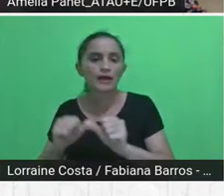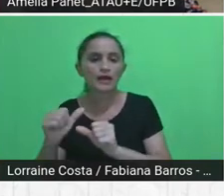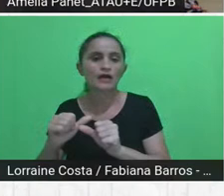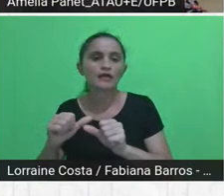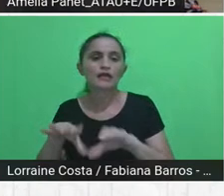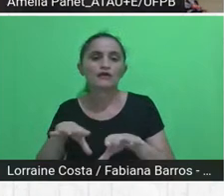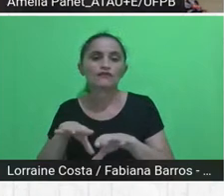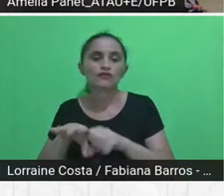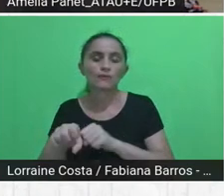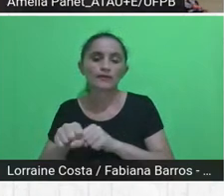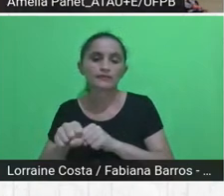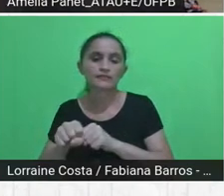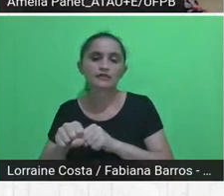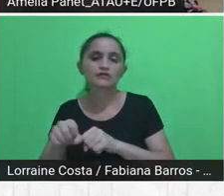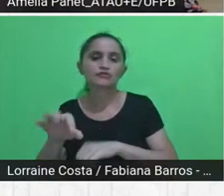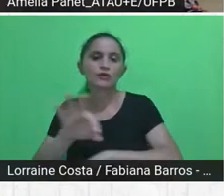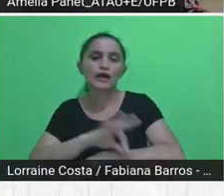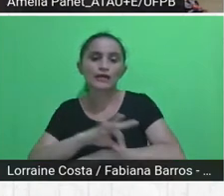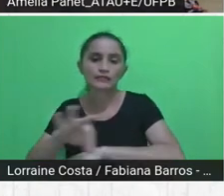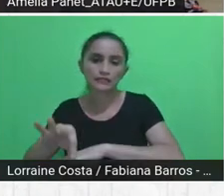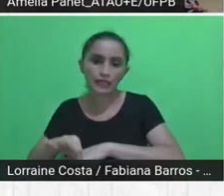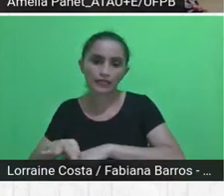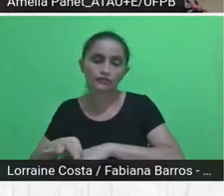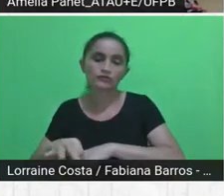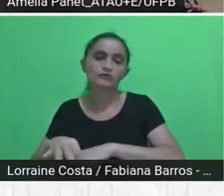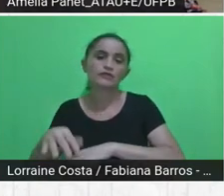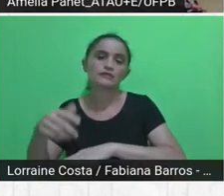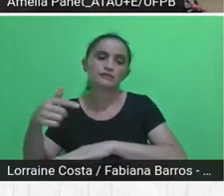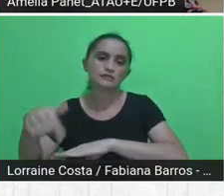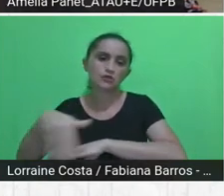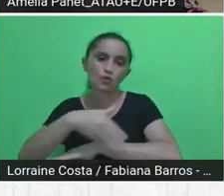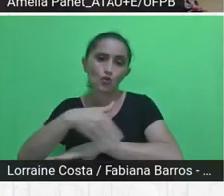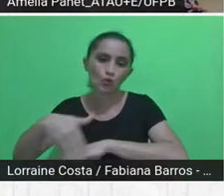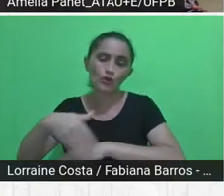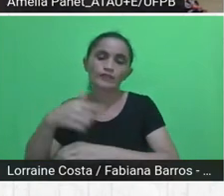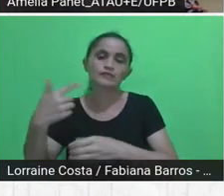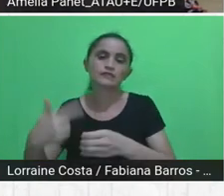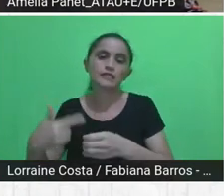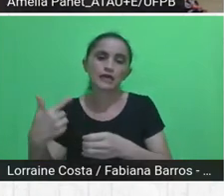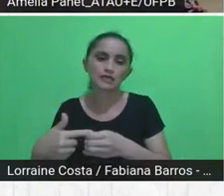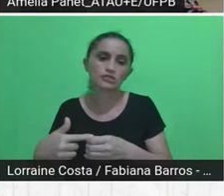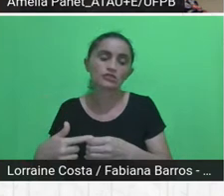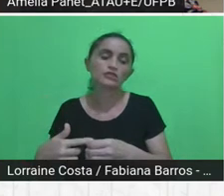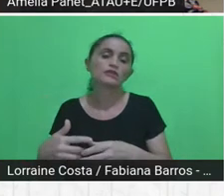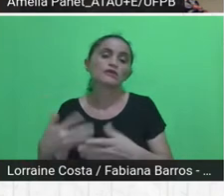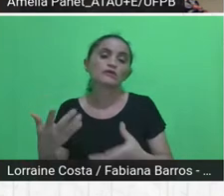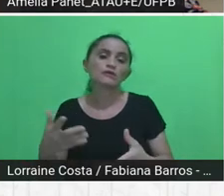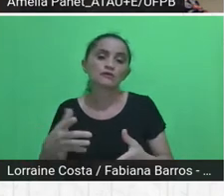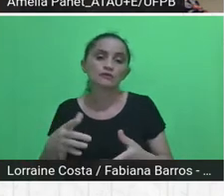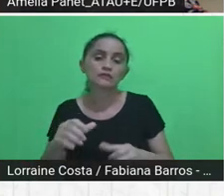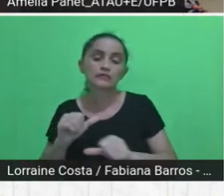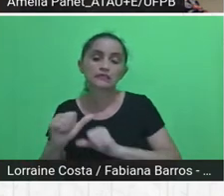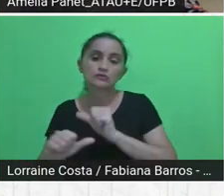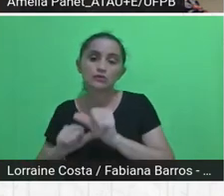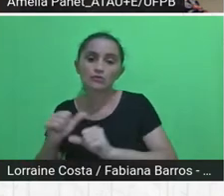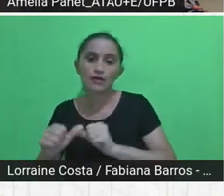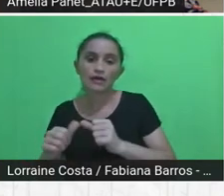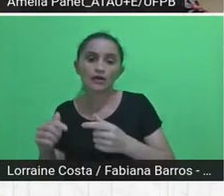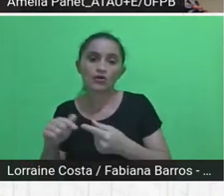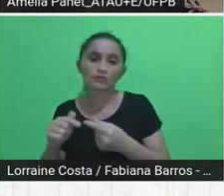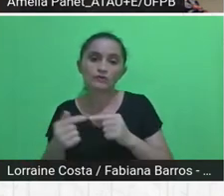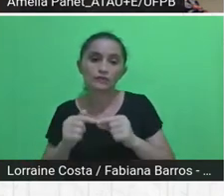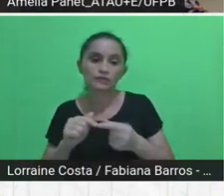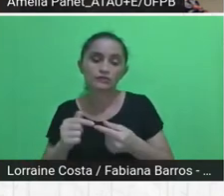da cidade real, dessas dinâmicas sociais, dos agentes produtores desses espaços e também